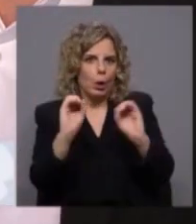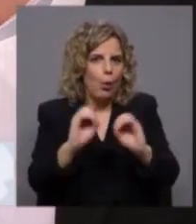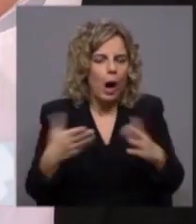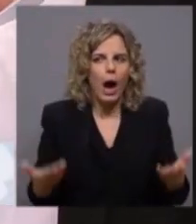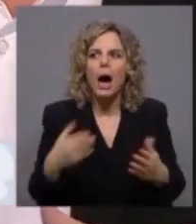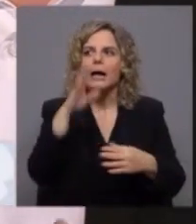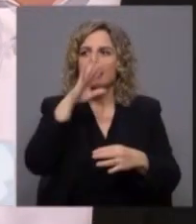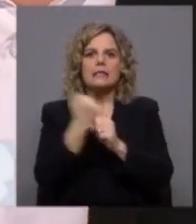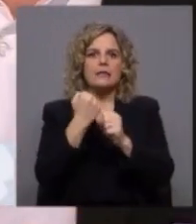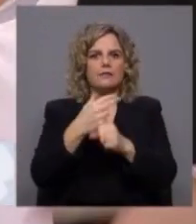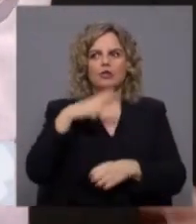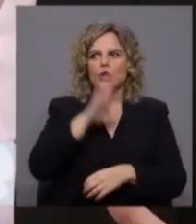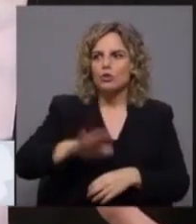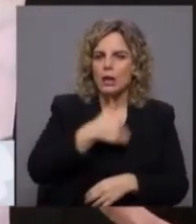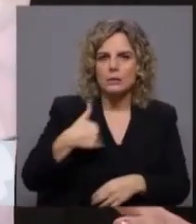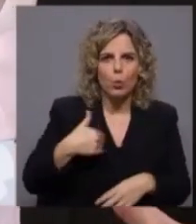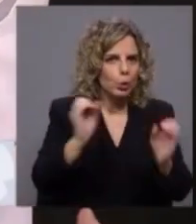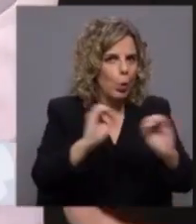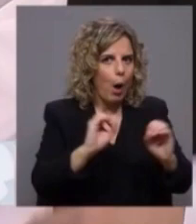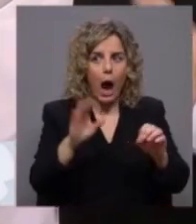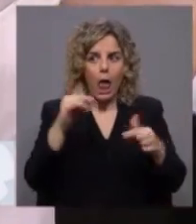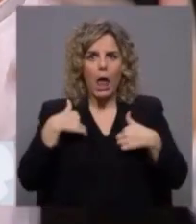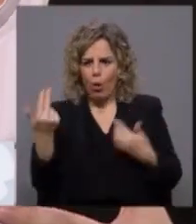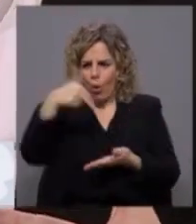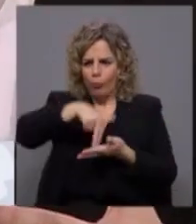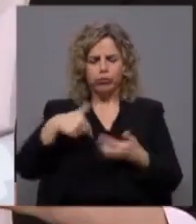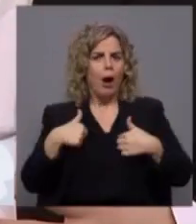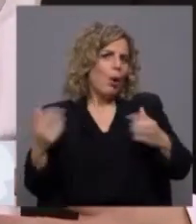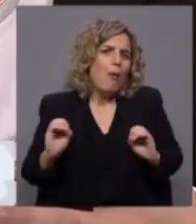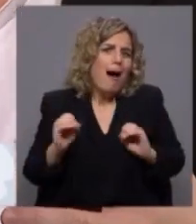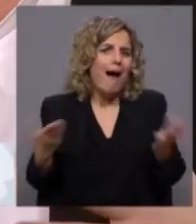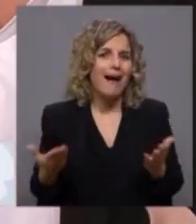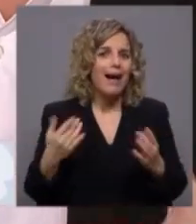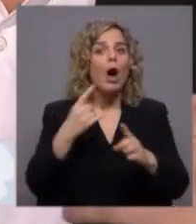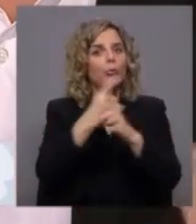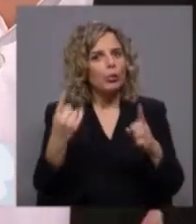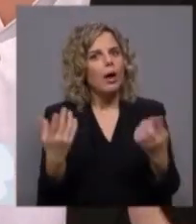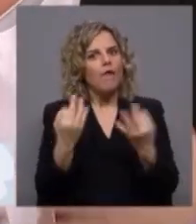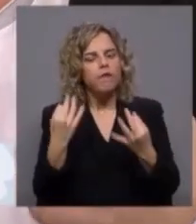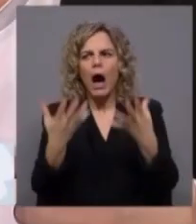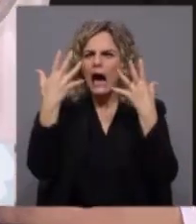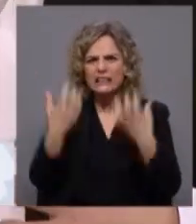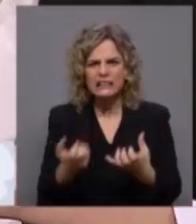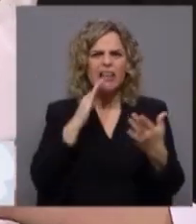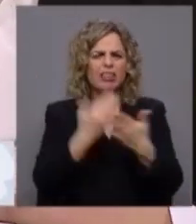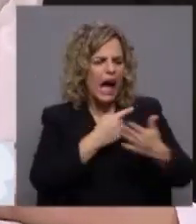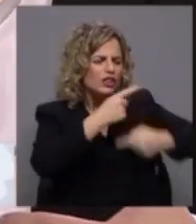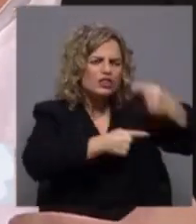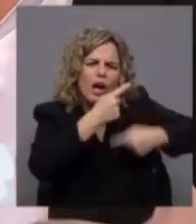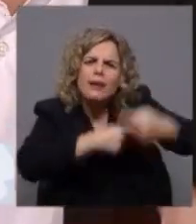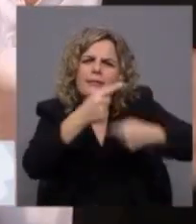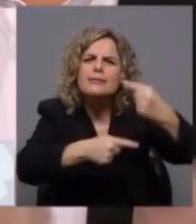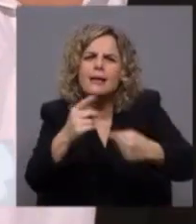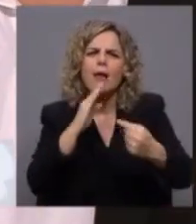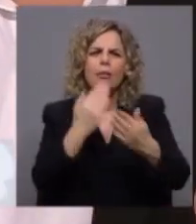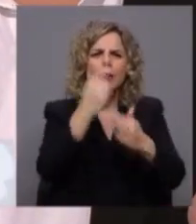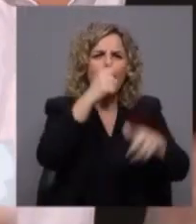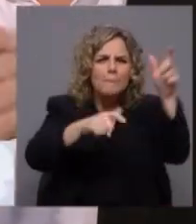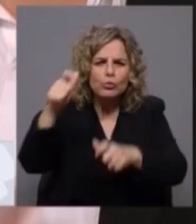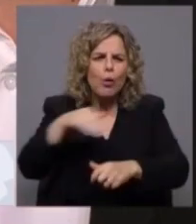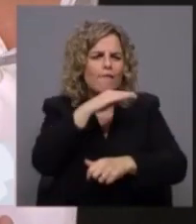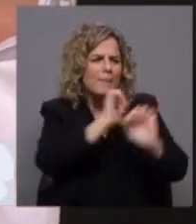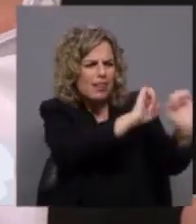estaria aqui. Eu, e muita gente como eu, porque foi um fenómeno de massas em Portugal, gerações poderem fazer aquilo com que as pessoas das suas